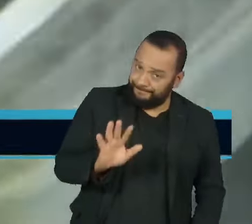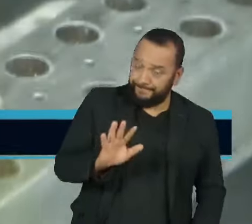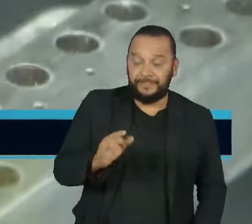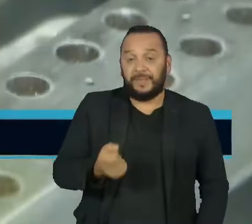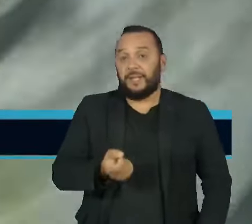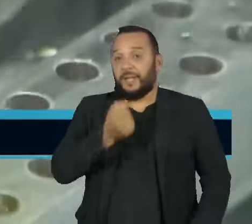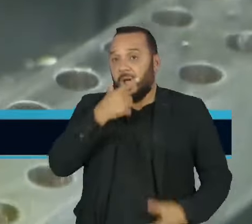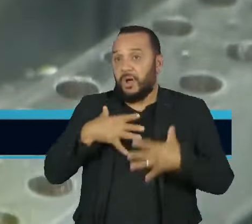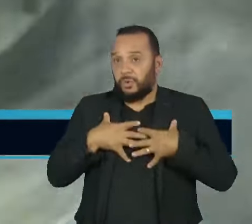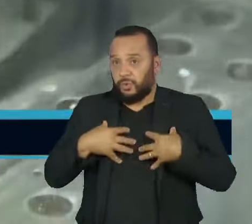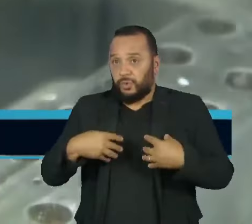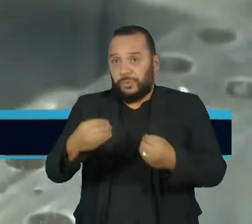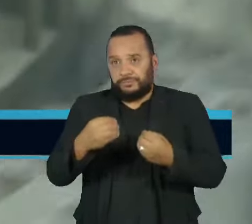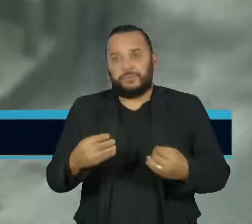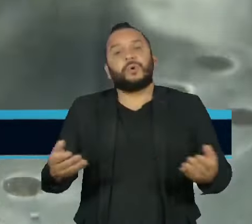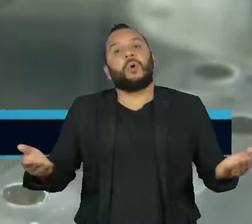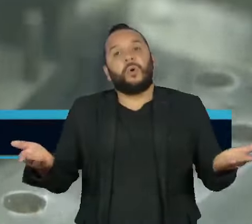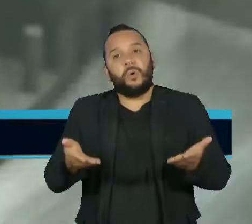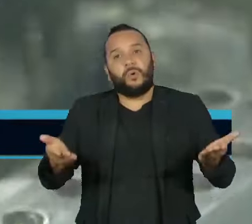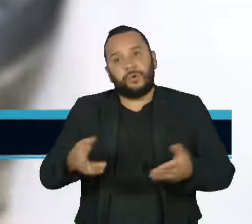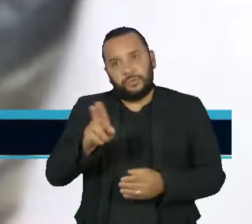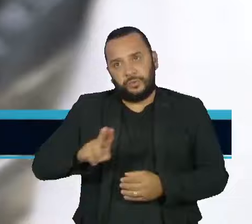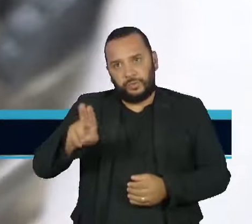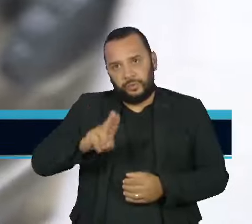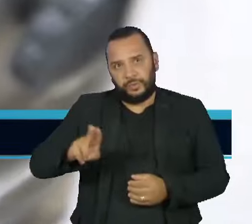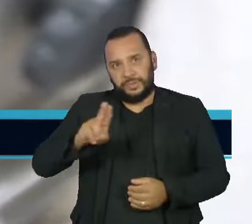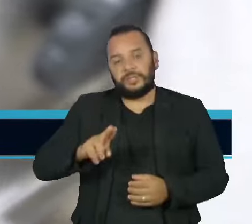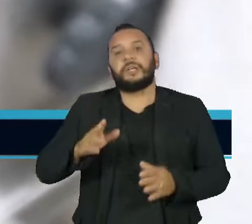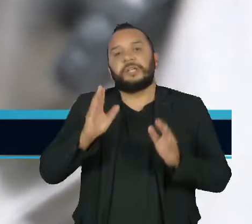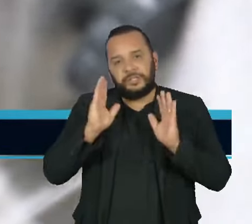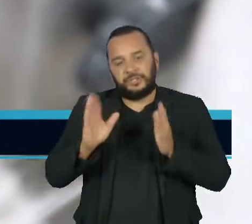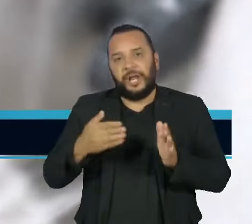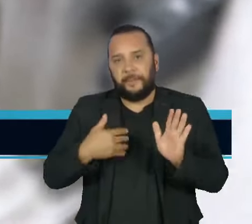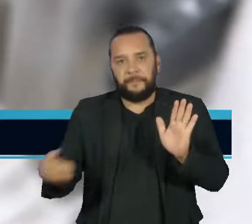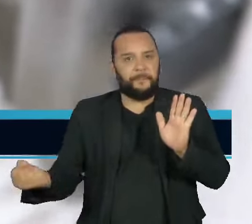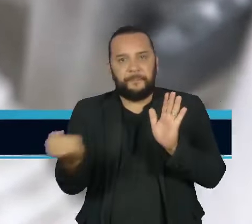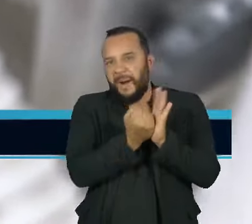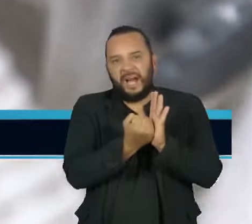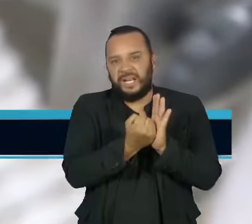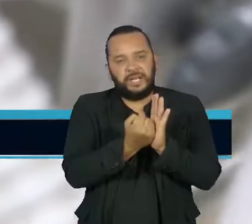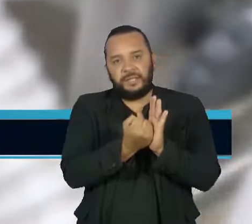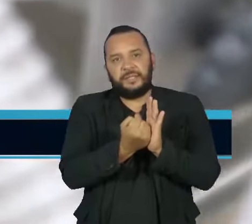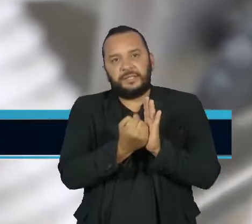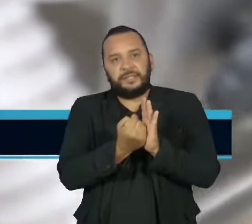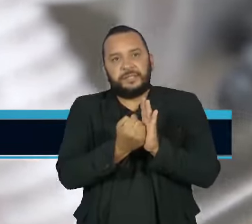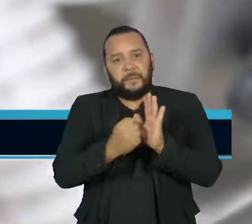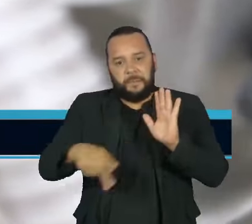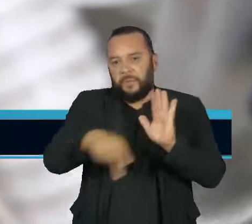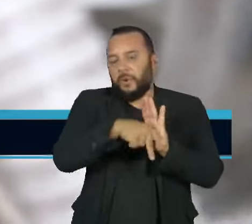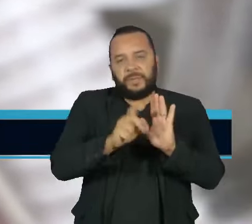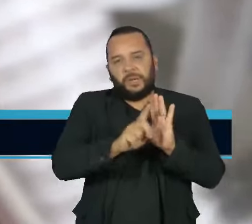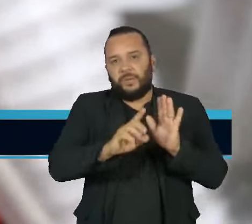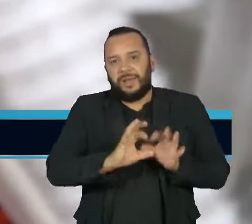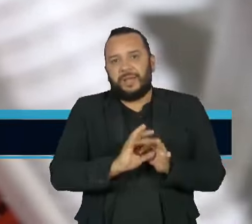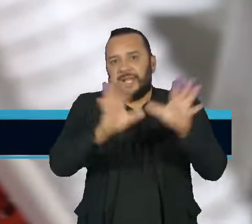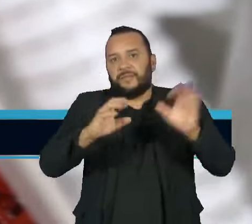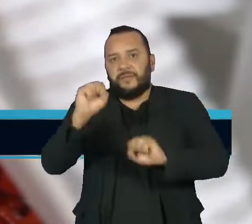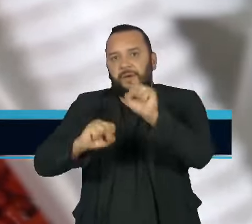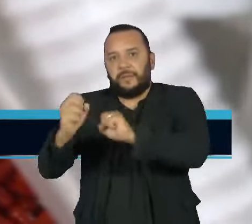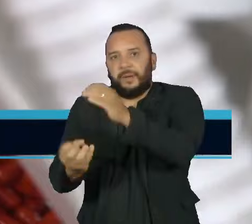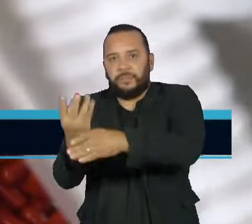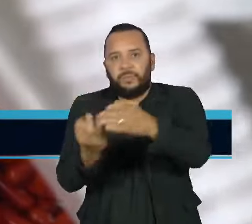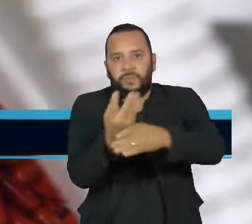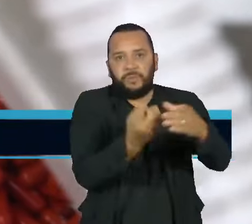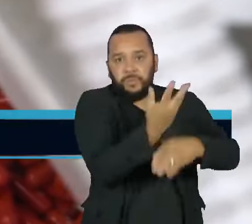antibióticos usados hoje já teve as patentes quebradas. Como as bactérias se tornam resistentes cada vez mais cedo,